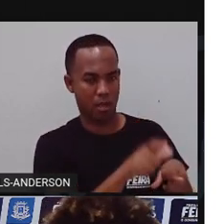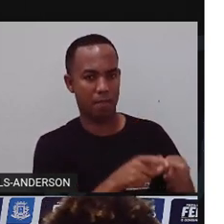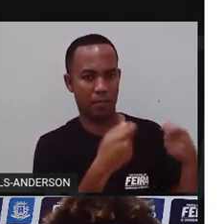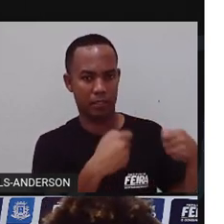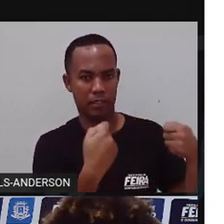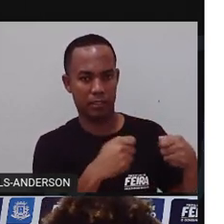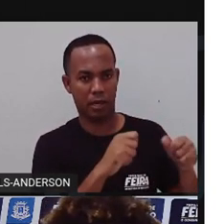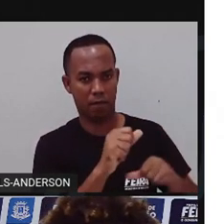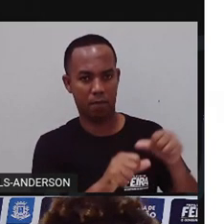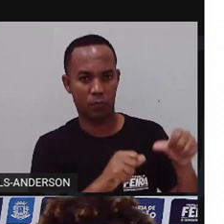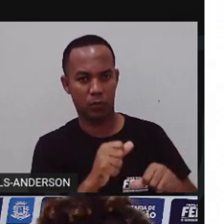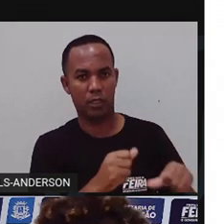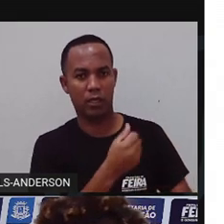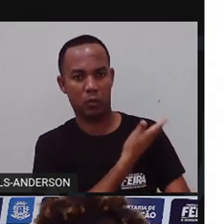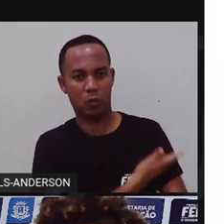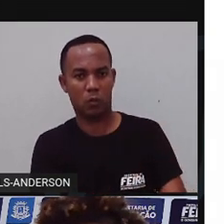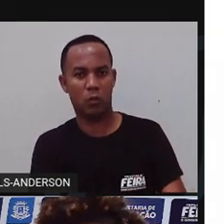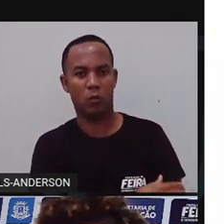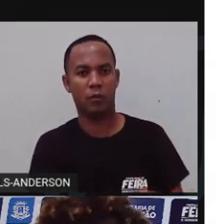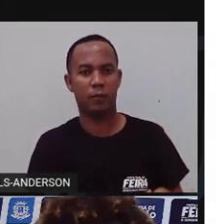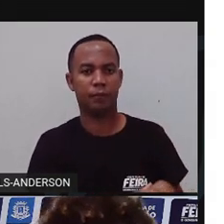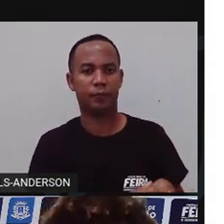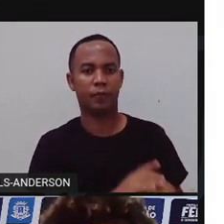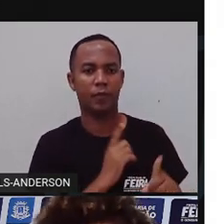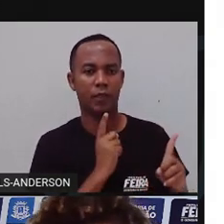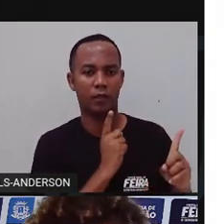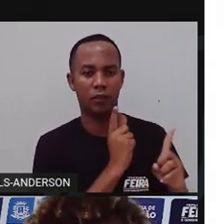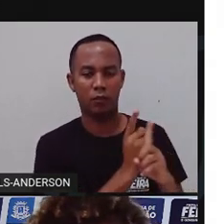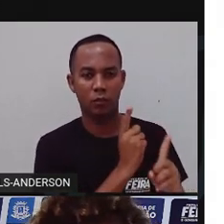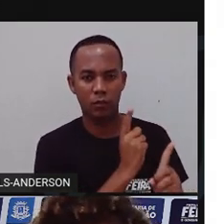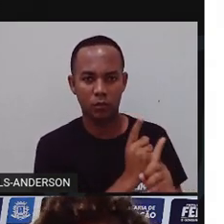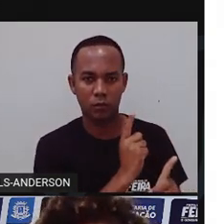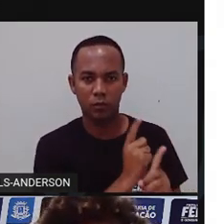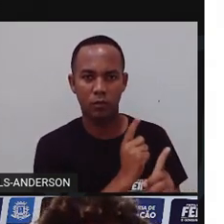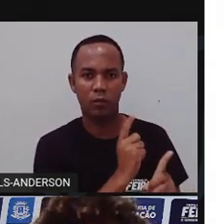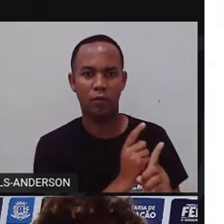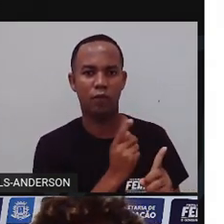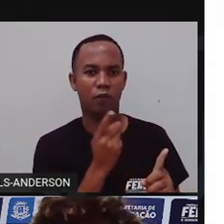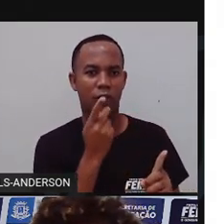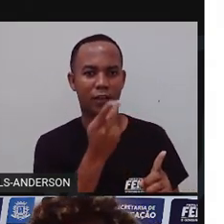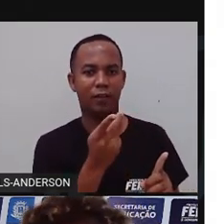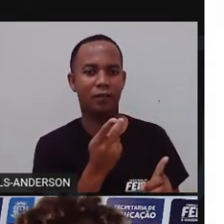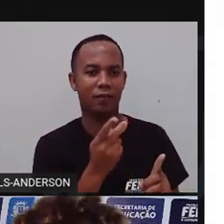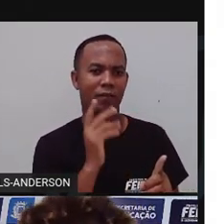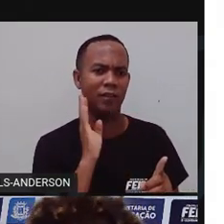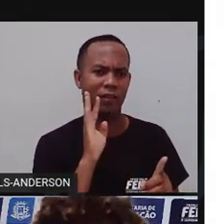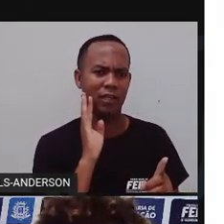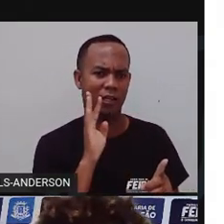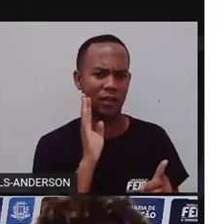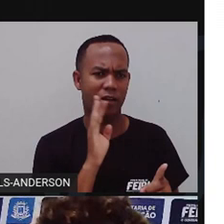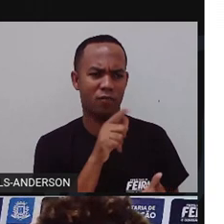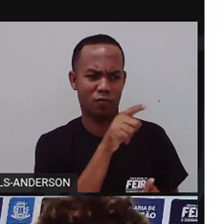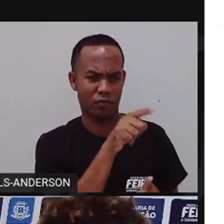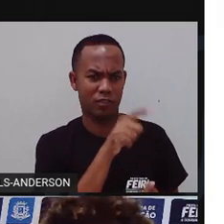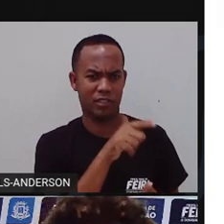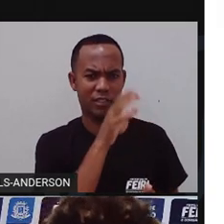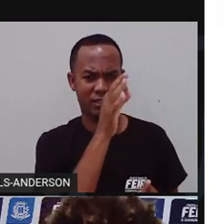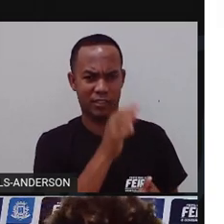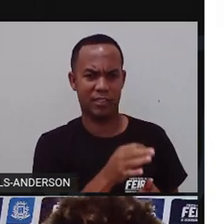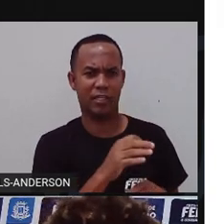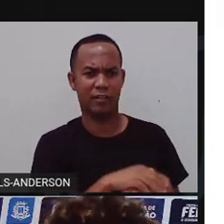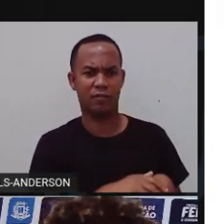foi procurar as crianças. Ao encontrá-las, ele disse Tudo bem. Vocês estão certas.